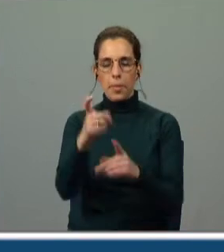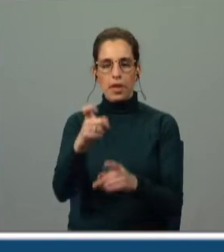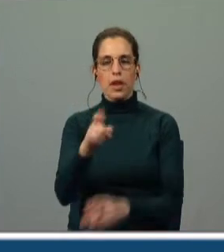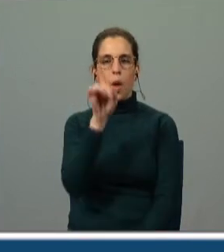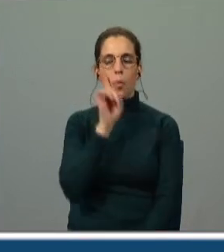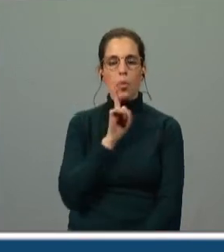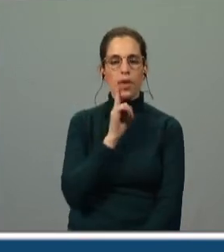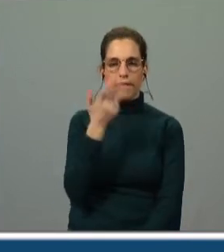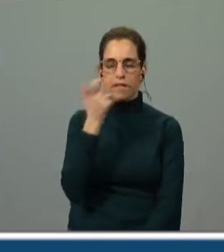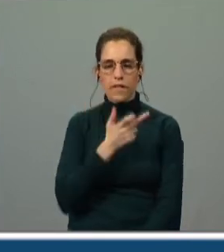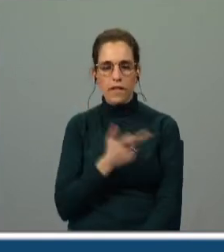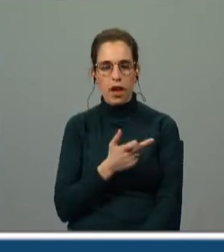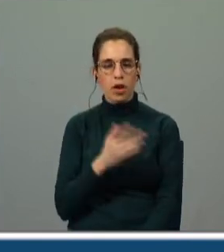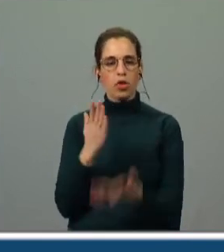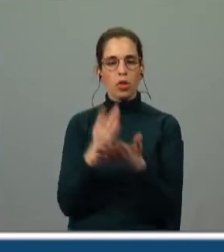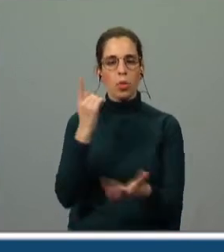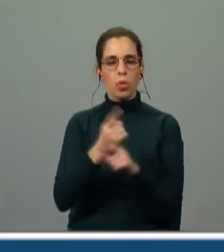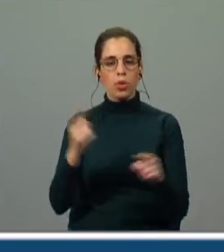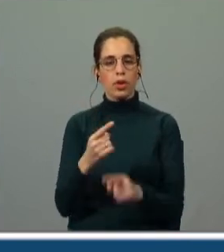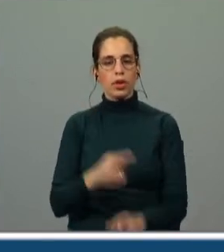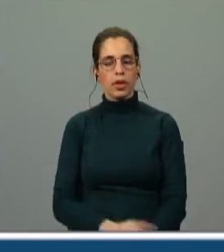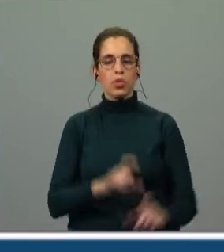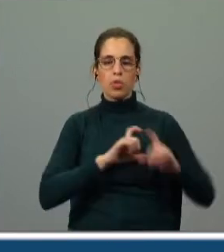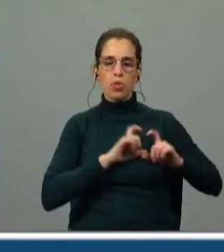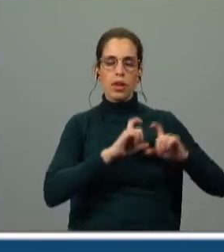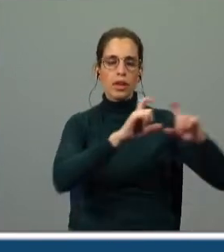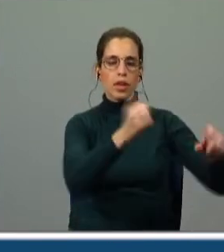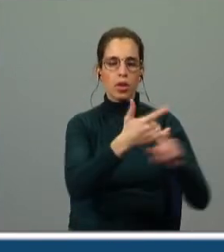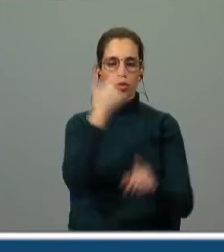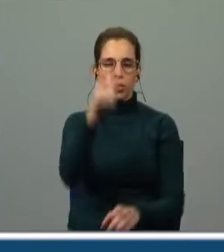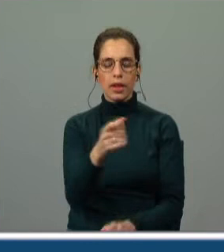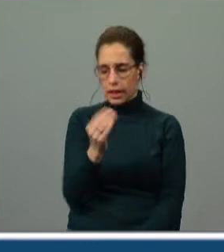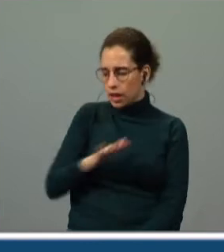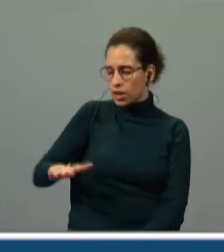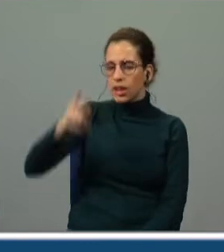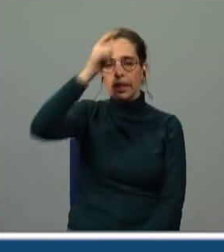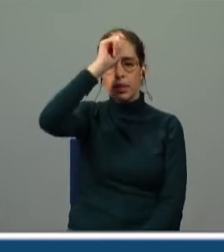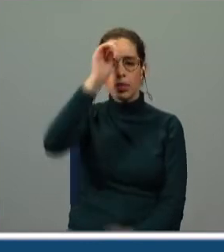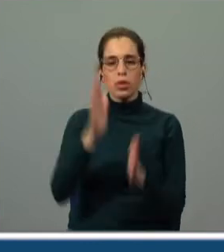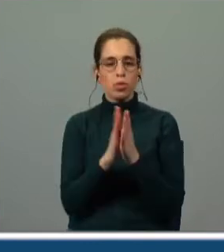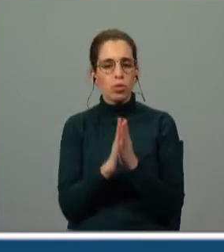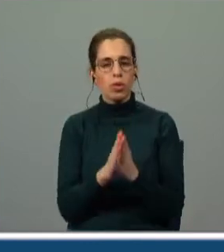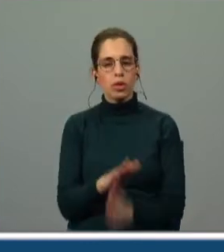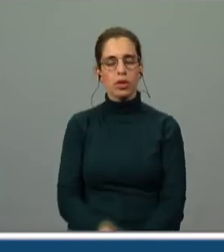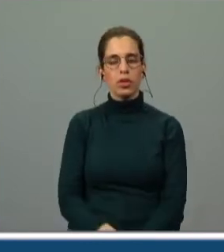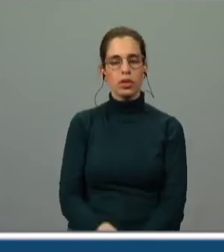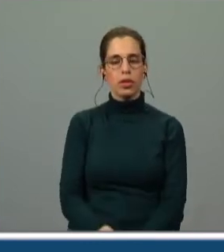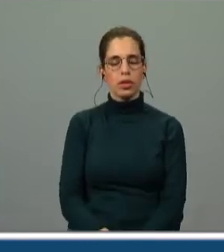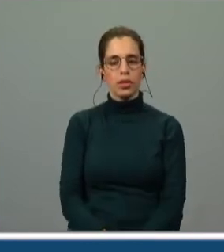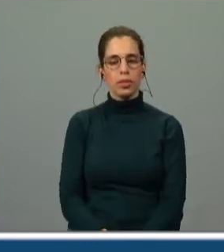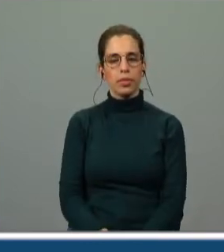só por ter sujeito o coração a quem soube vencê-la. A estas criancinhas têm respeito. Pois não tens a morte escura dela.